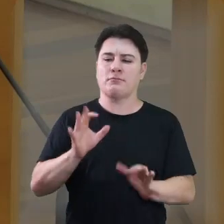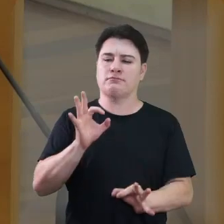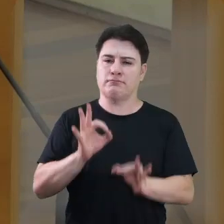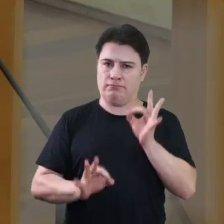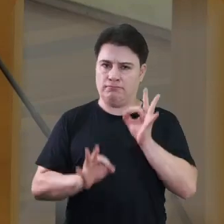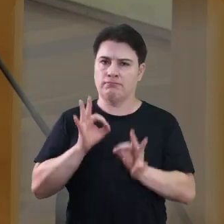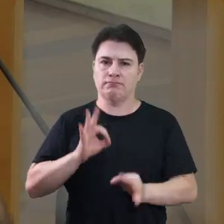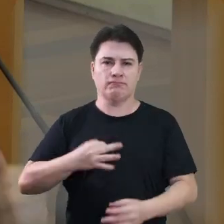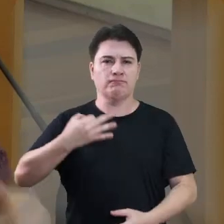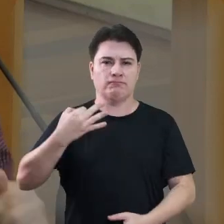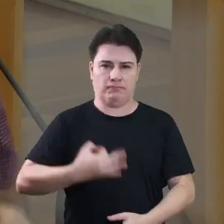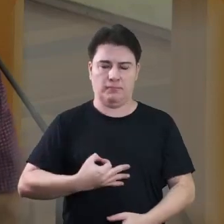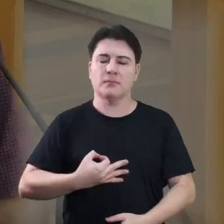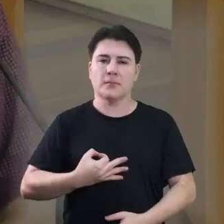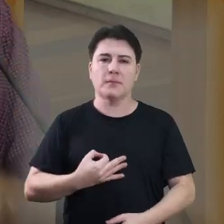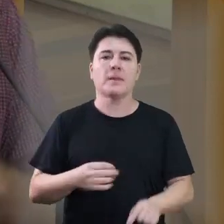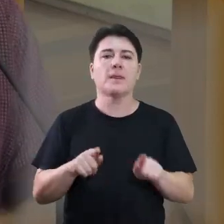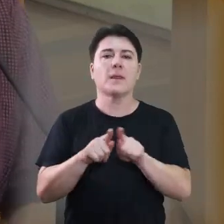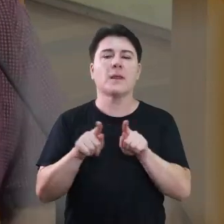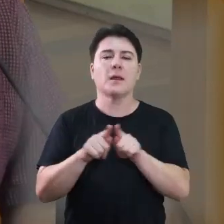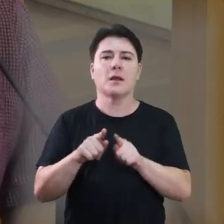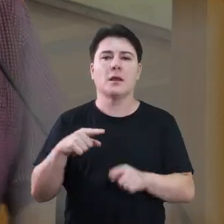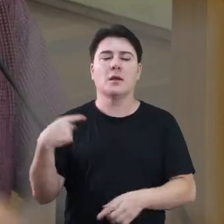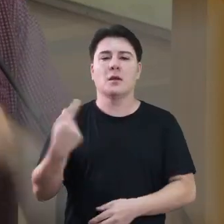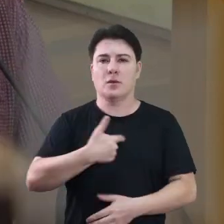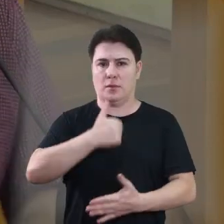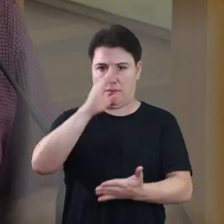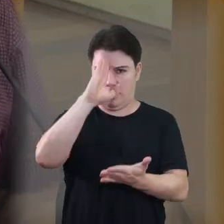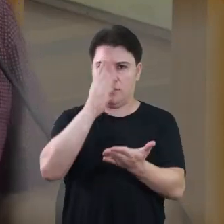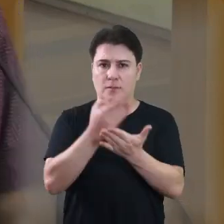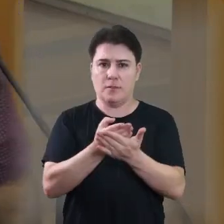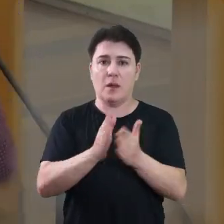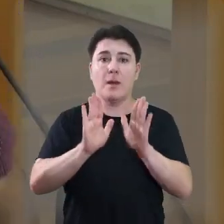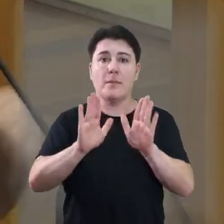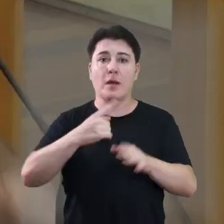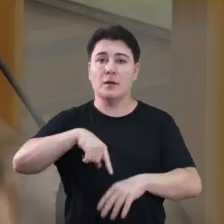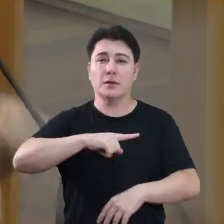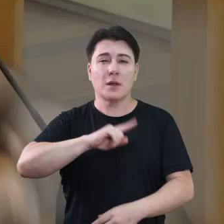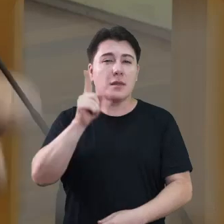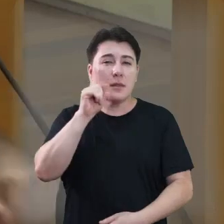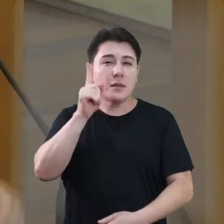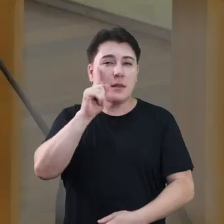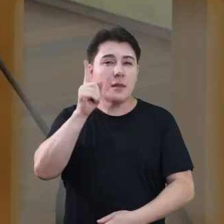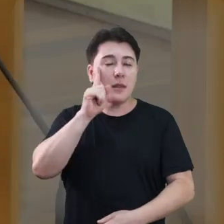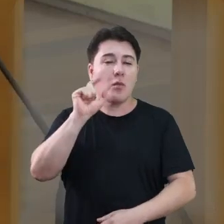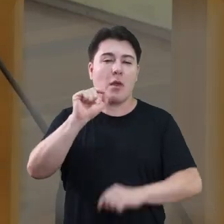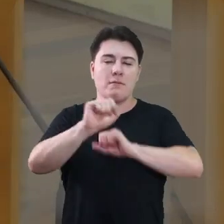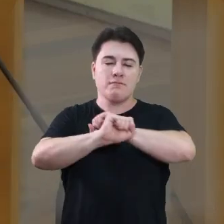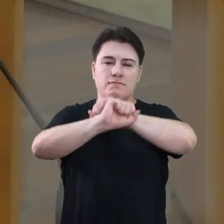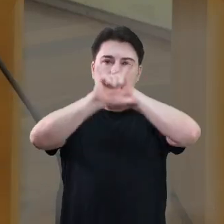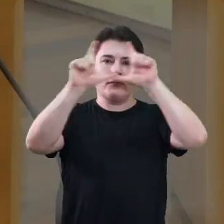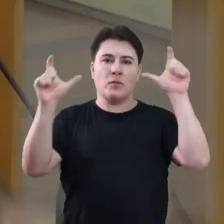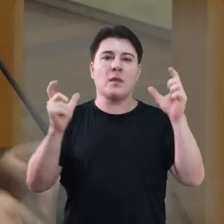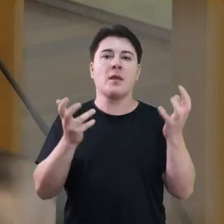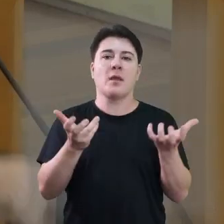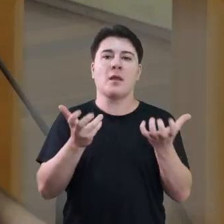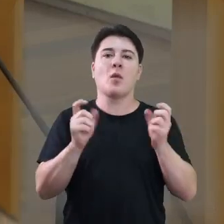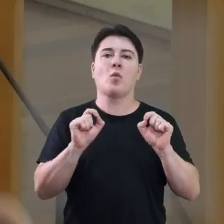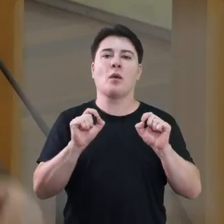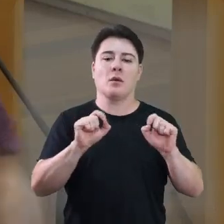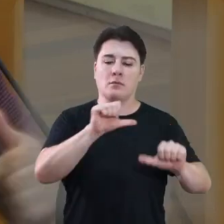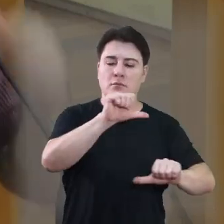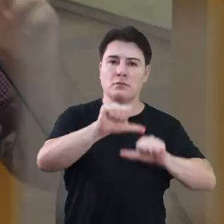justo, e mais do que isso, não só nós que acreditamos, mas a gente que acorda todo dia na